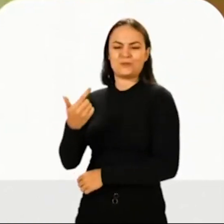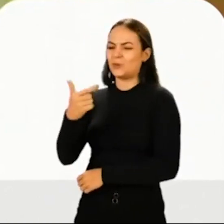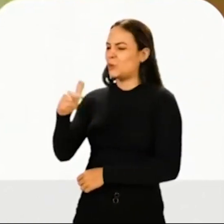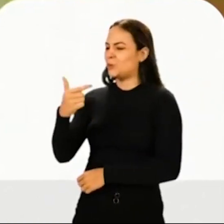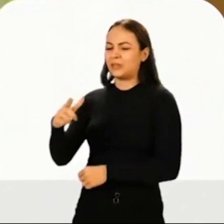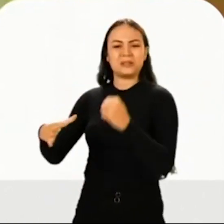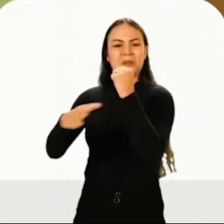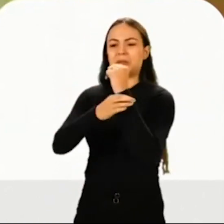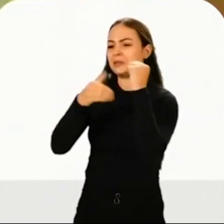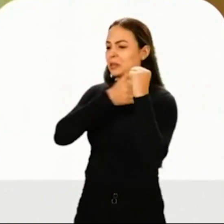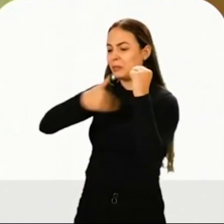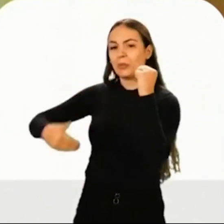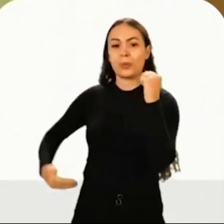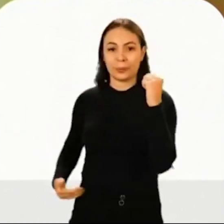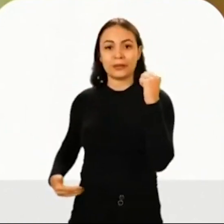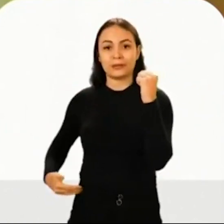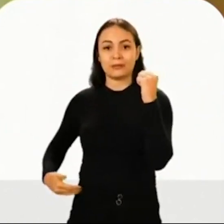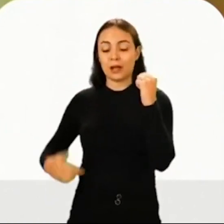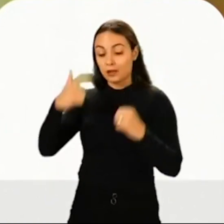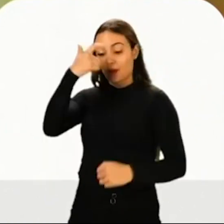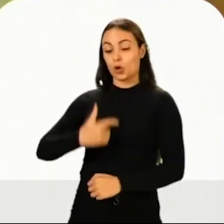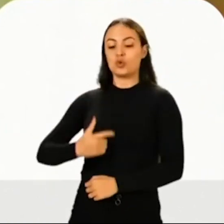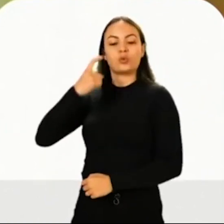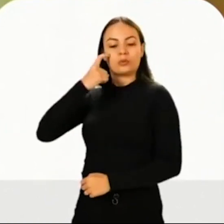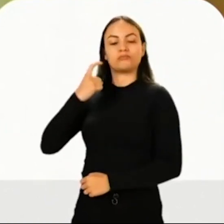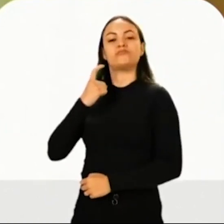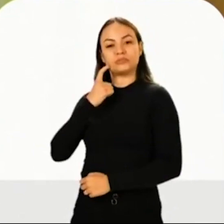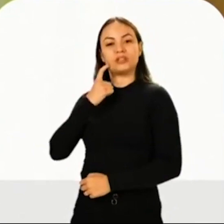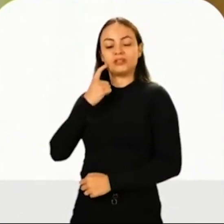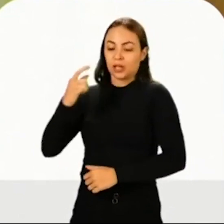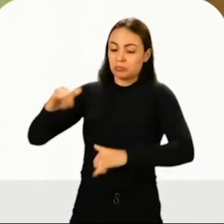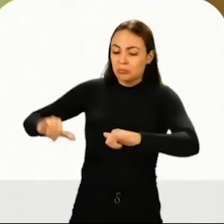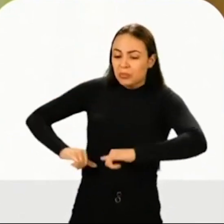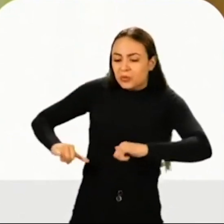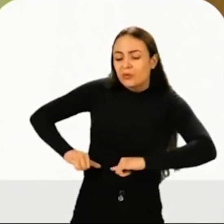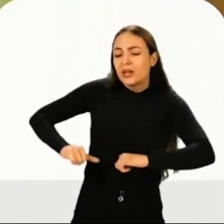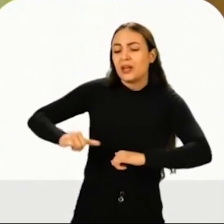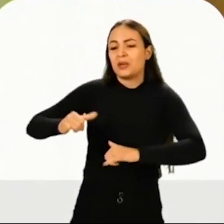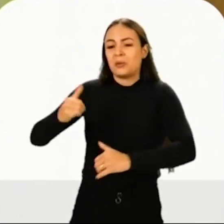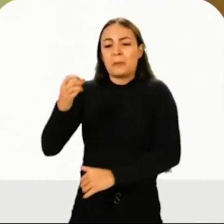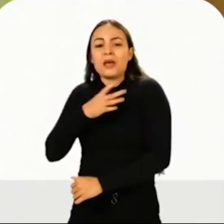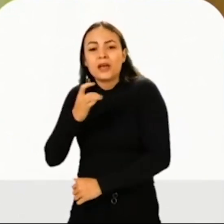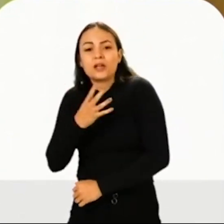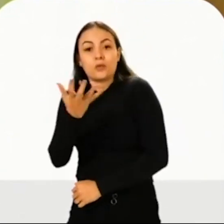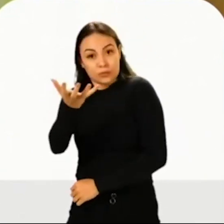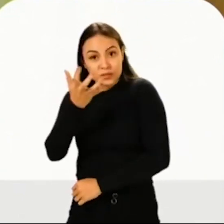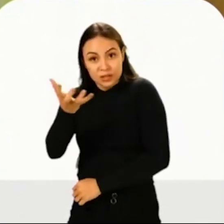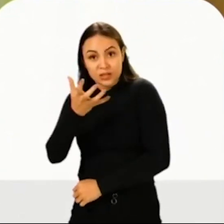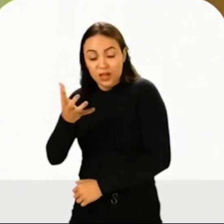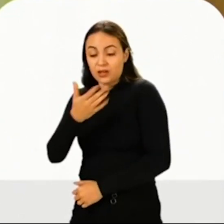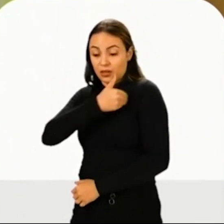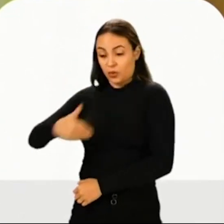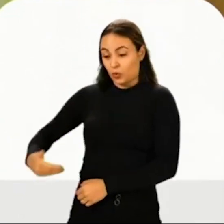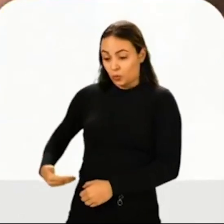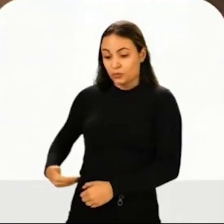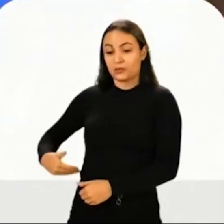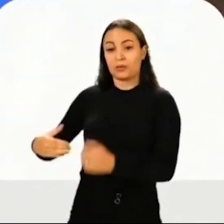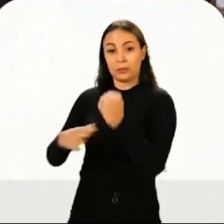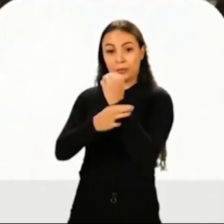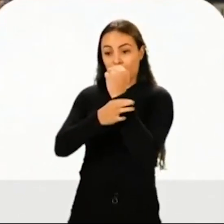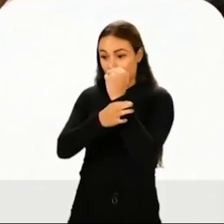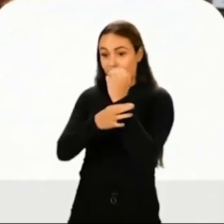Se ele acha que não está, eu quero ser a opção desse eleitor que está com medo, que está sofrendo e que quer segurança pública de verdade.